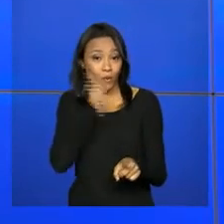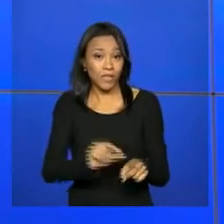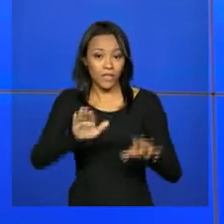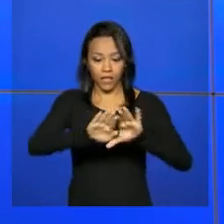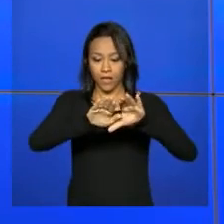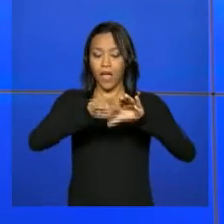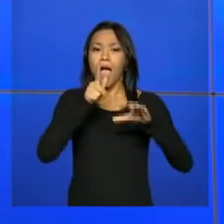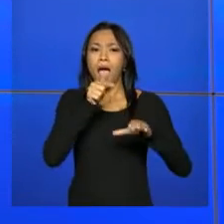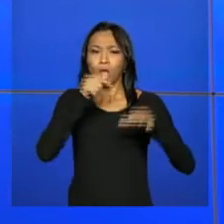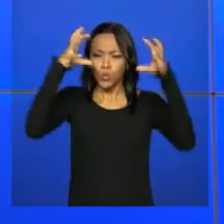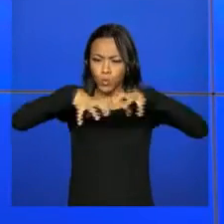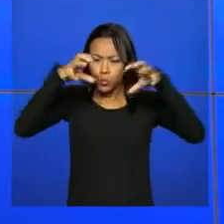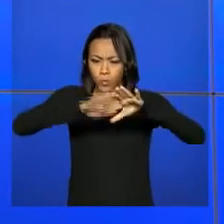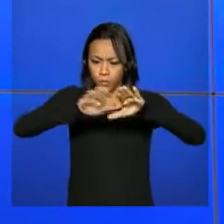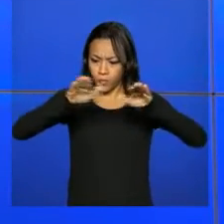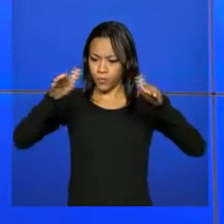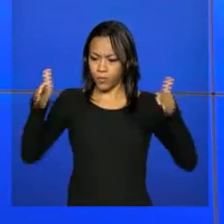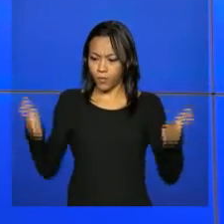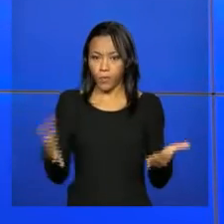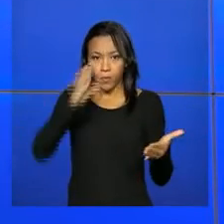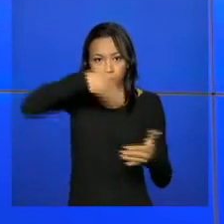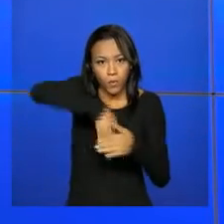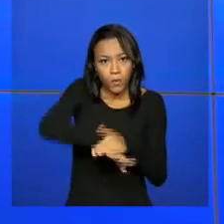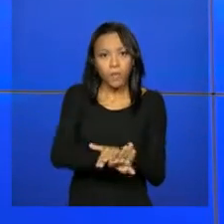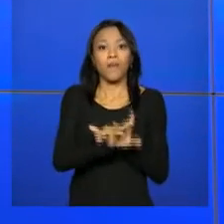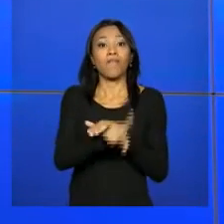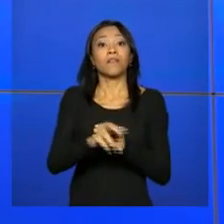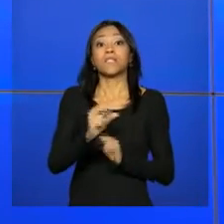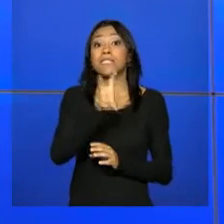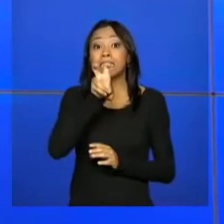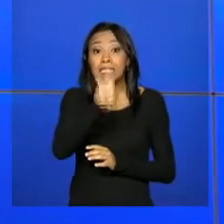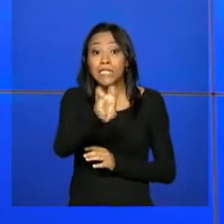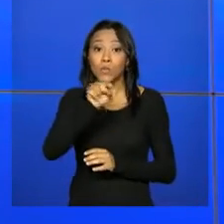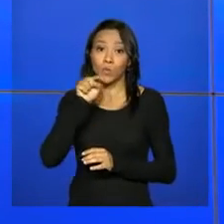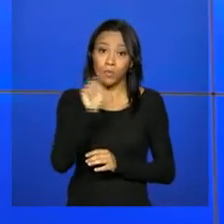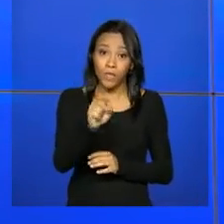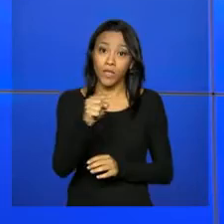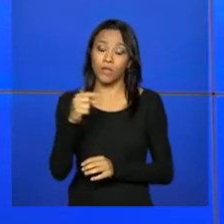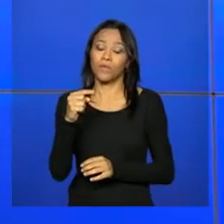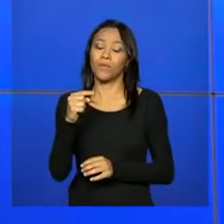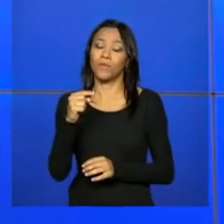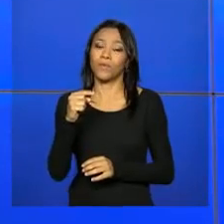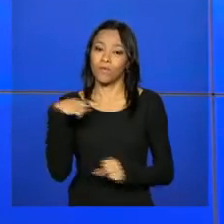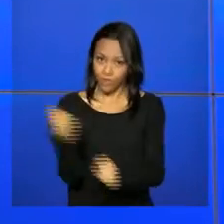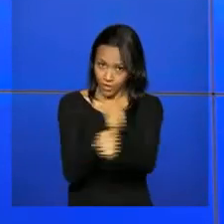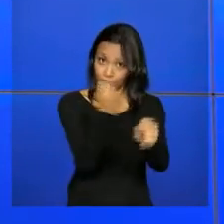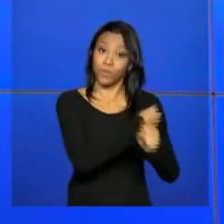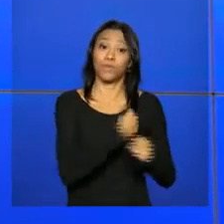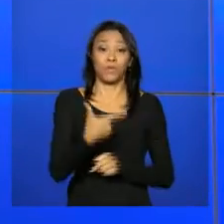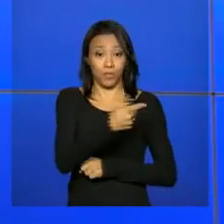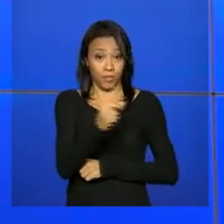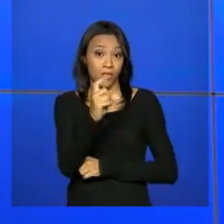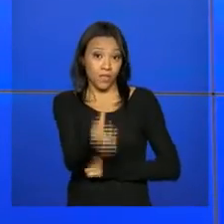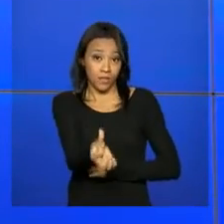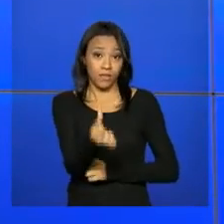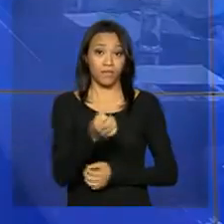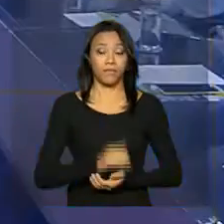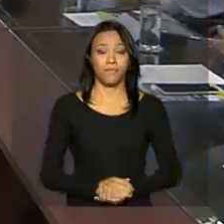para garantir água durante a seca. Serão construídas 5 mil cisternas em 2016.